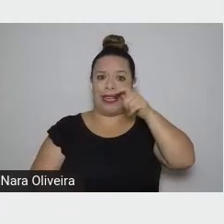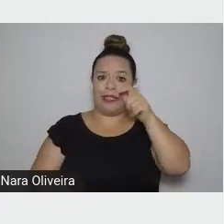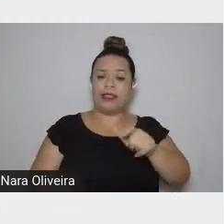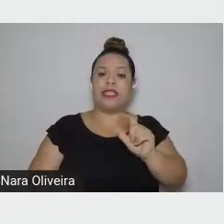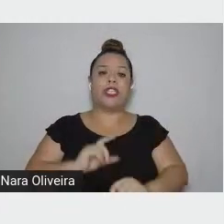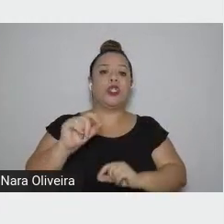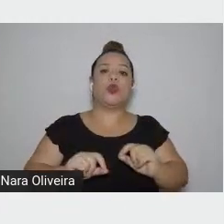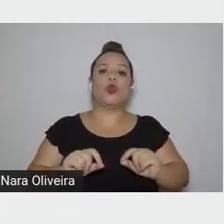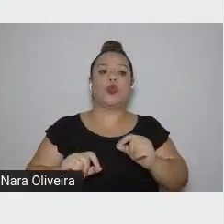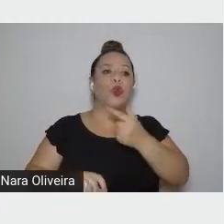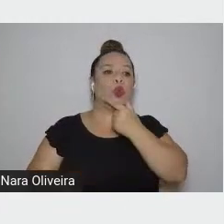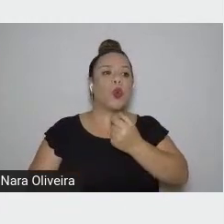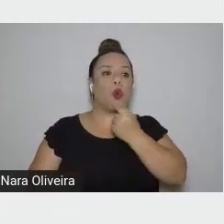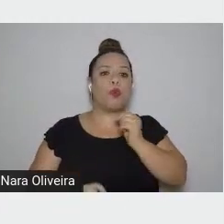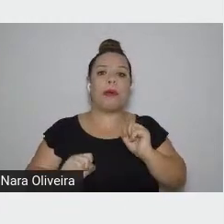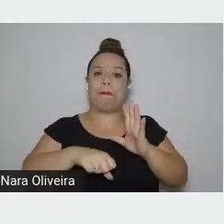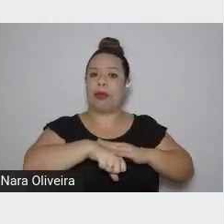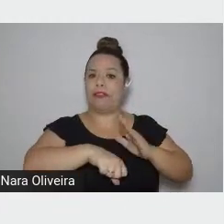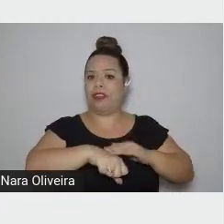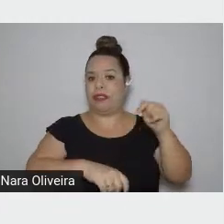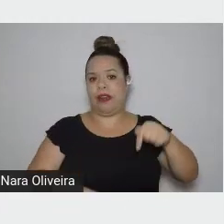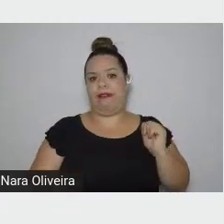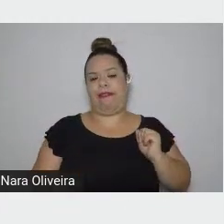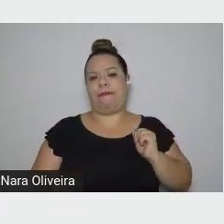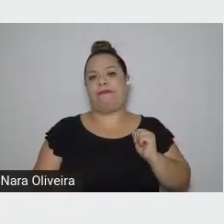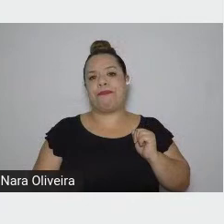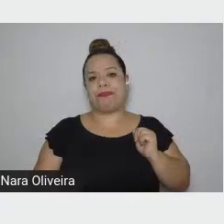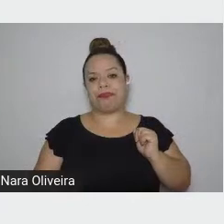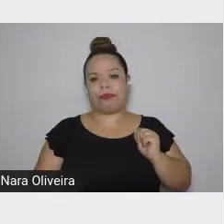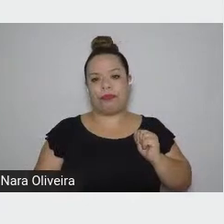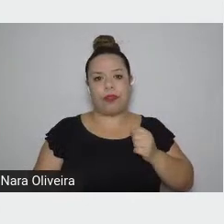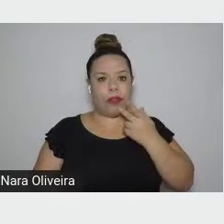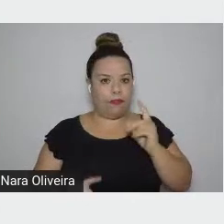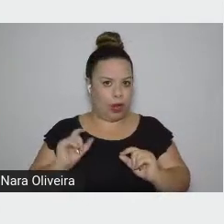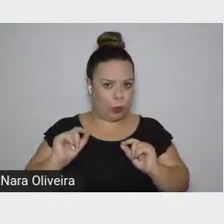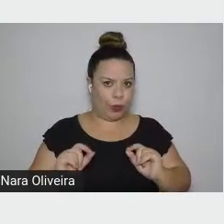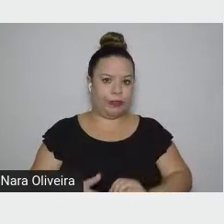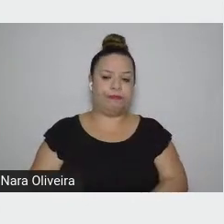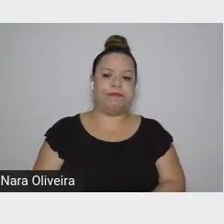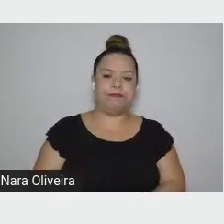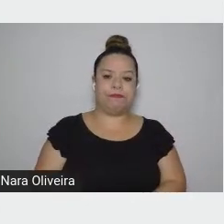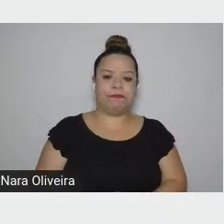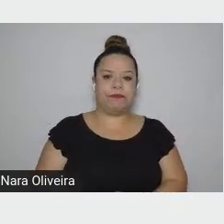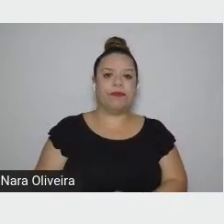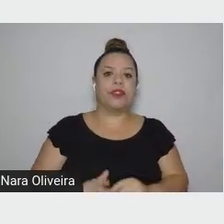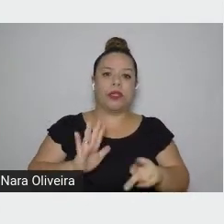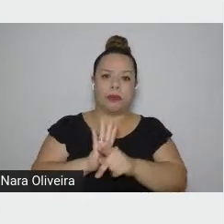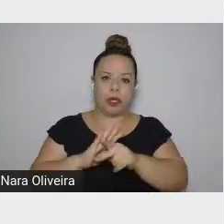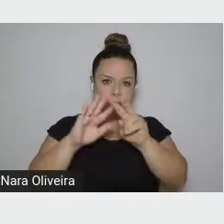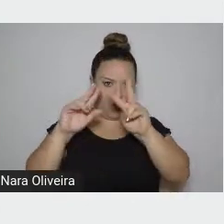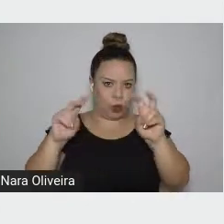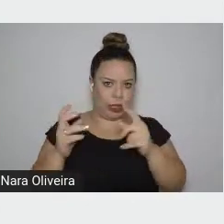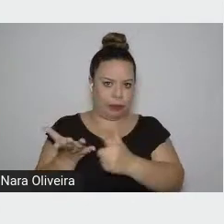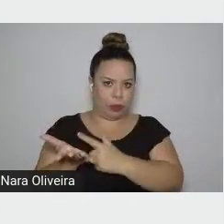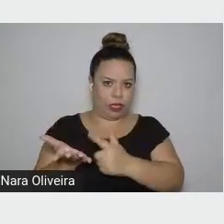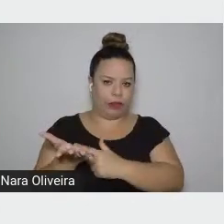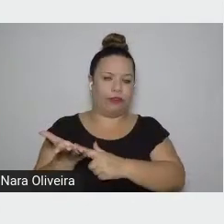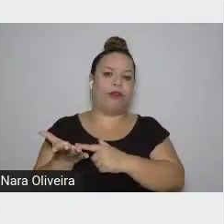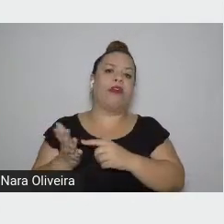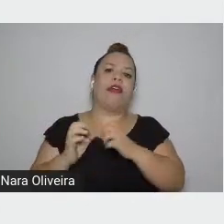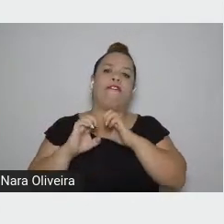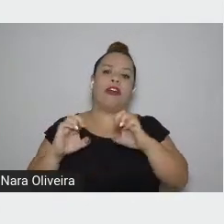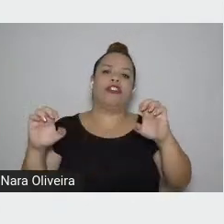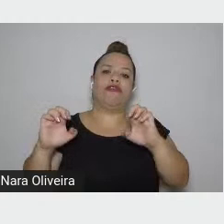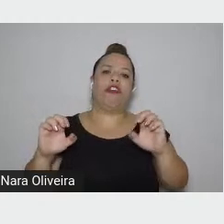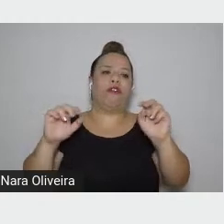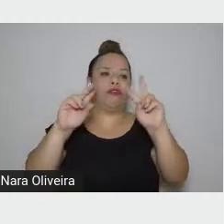homens podem fazer nela. Ele diz no Evangelho segundo Jesus que são coisas da Terra